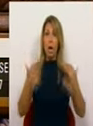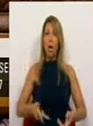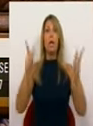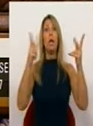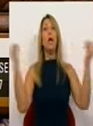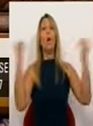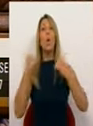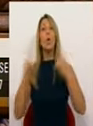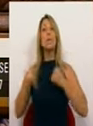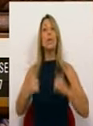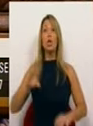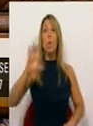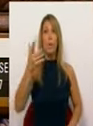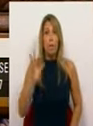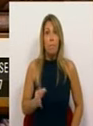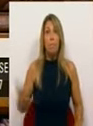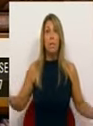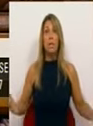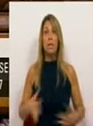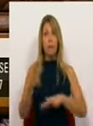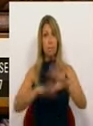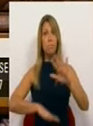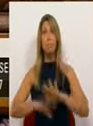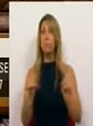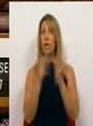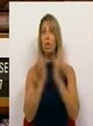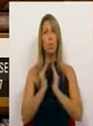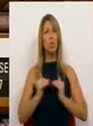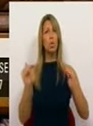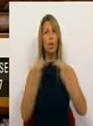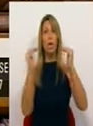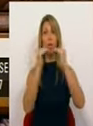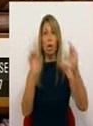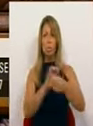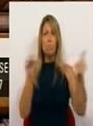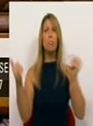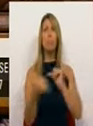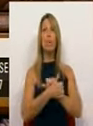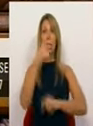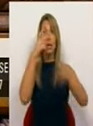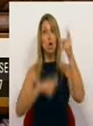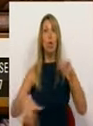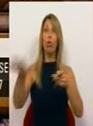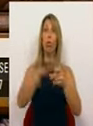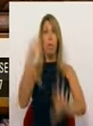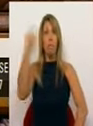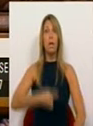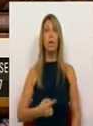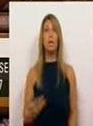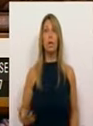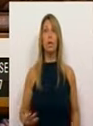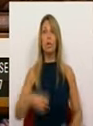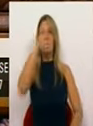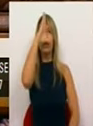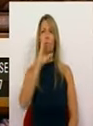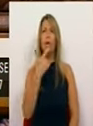consensos que o país precisa, para realizar a todos os níveis as mudanças que o povo reclama. O Estado